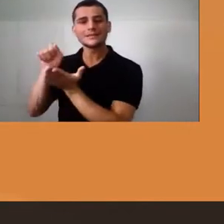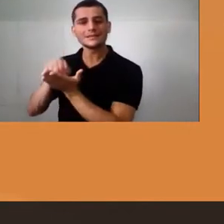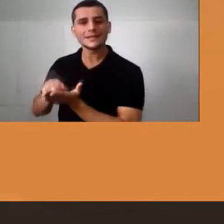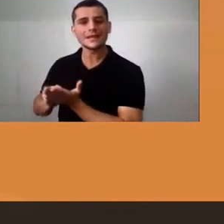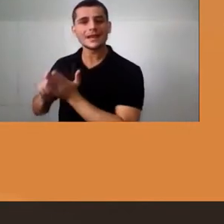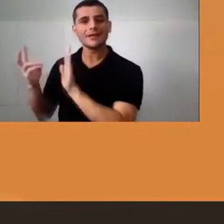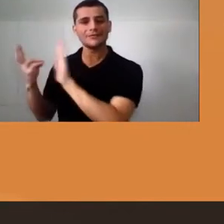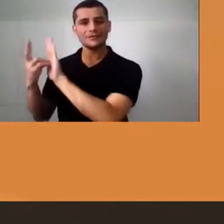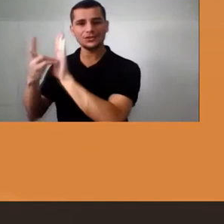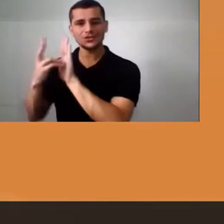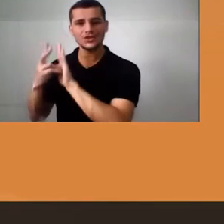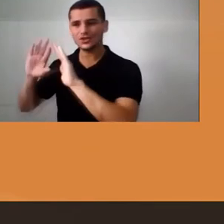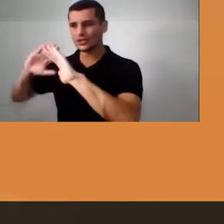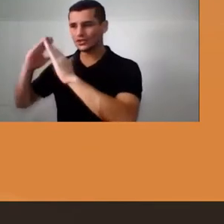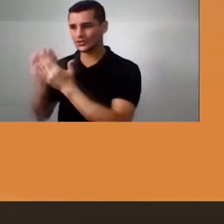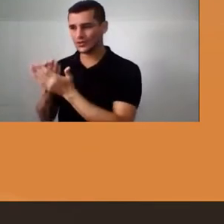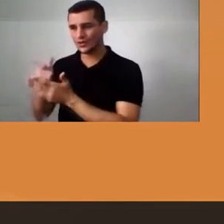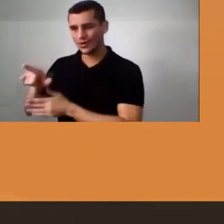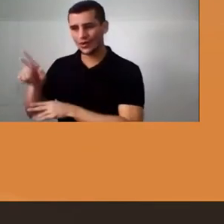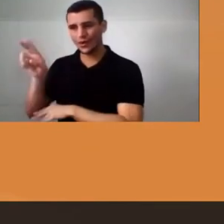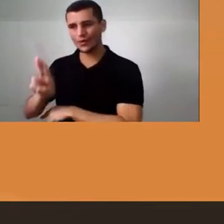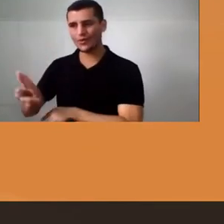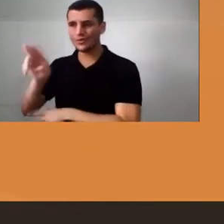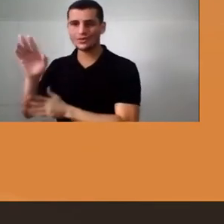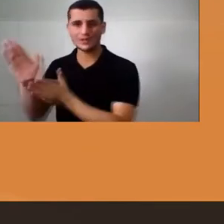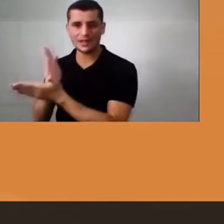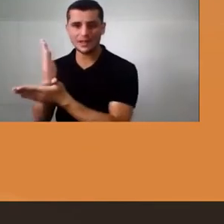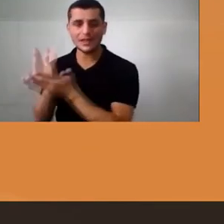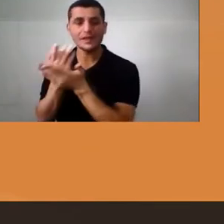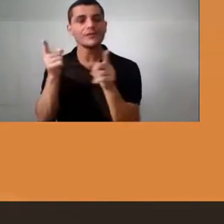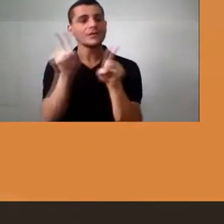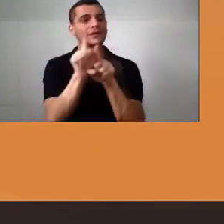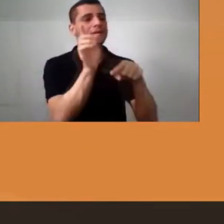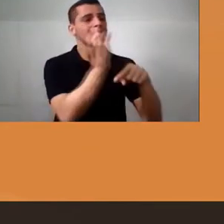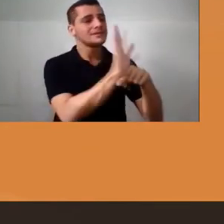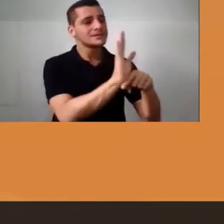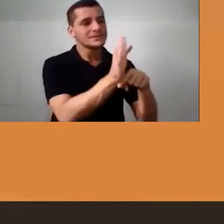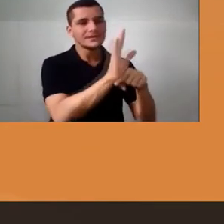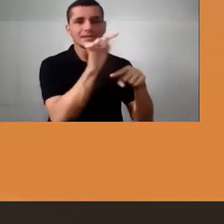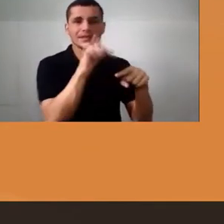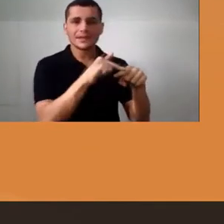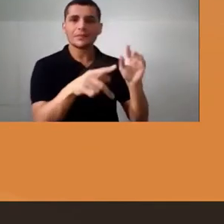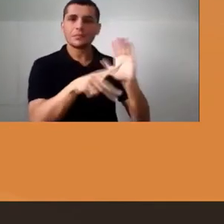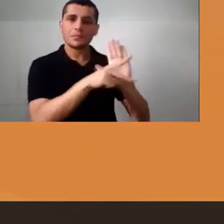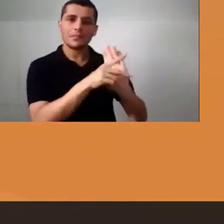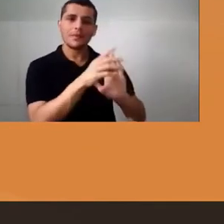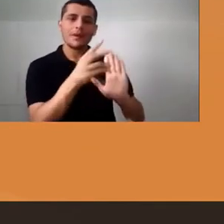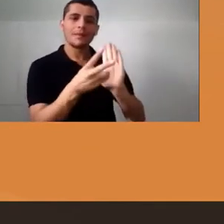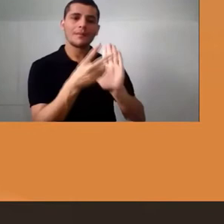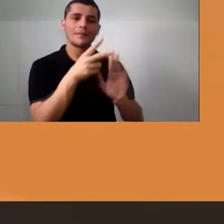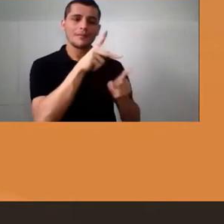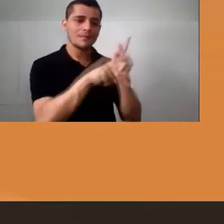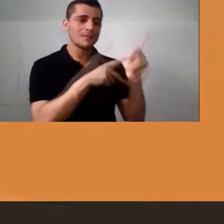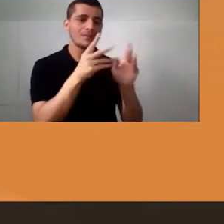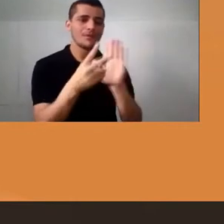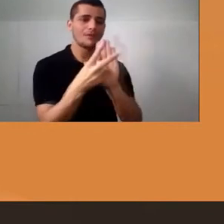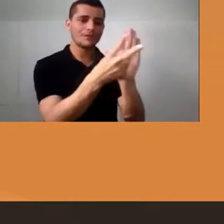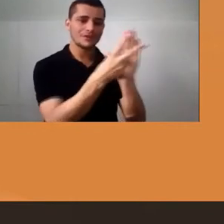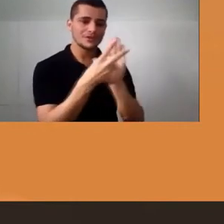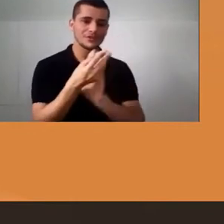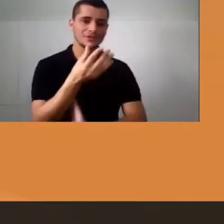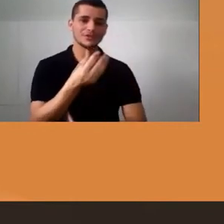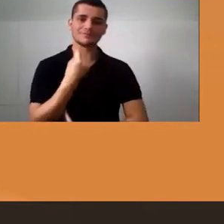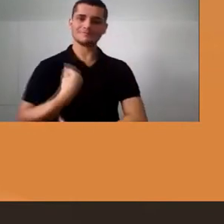gente tem mais presença do cinema, o cinema que fala dos povos indígenas, que traz a presença indígena, nós temos